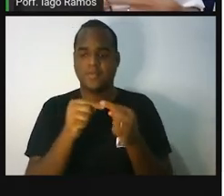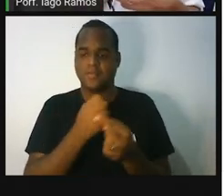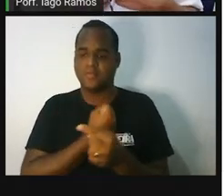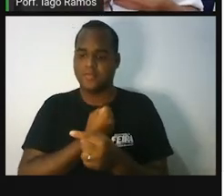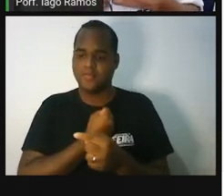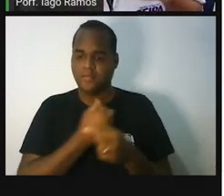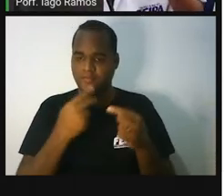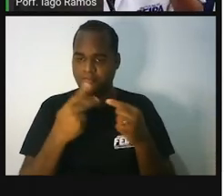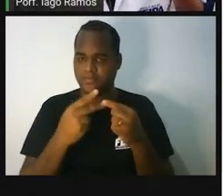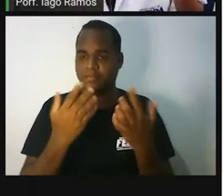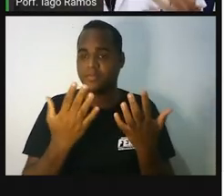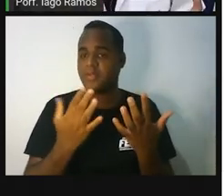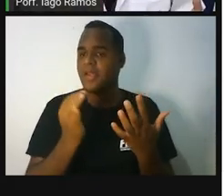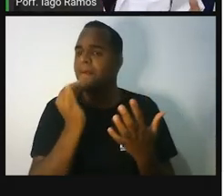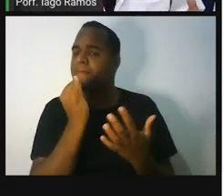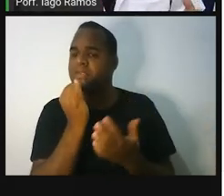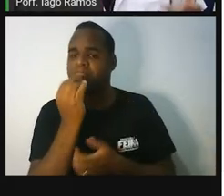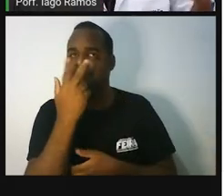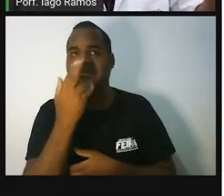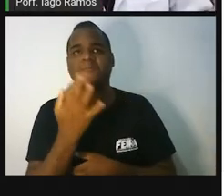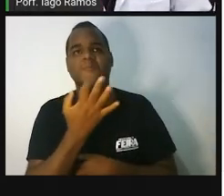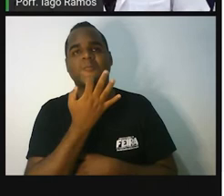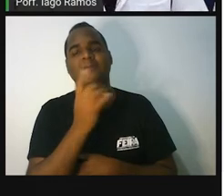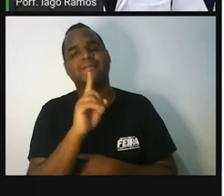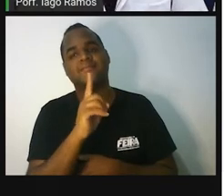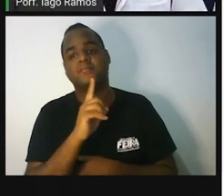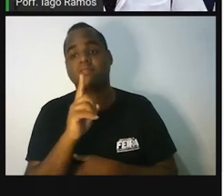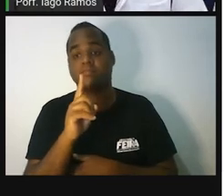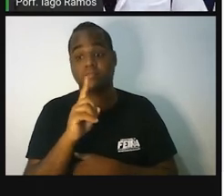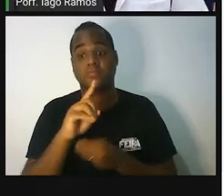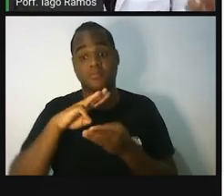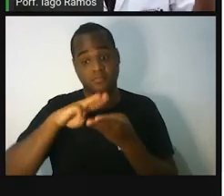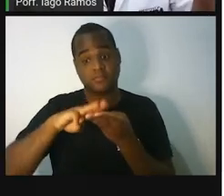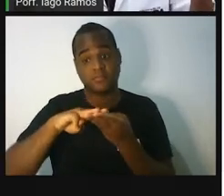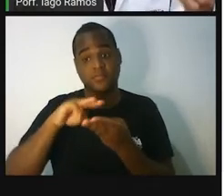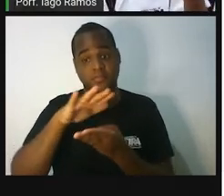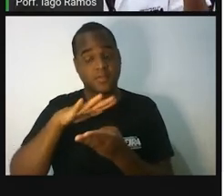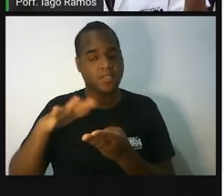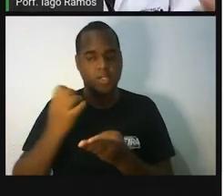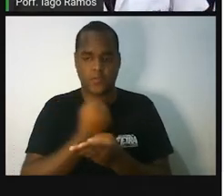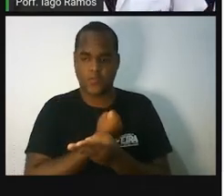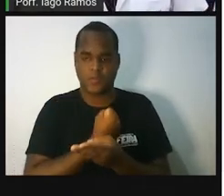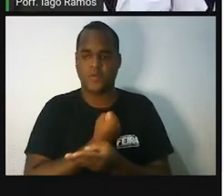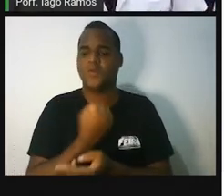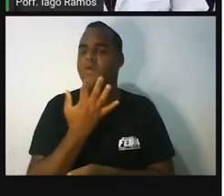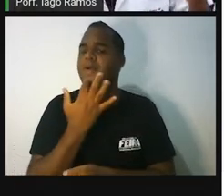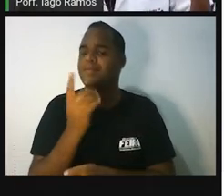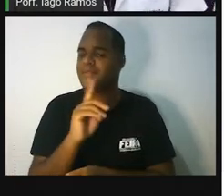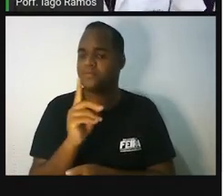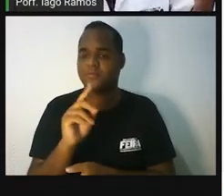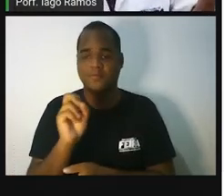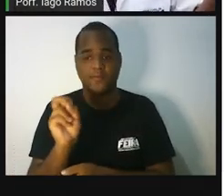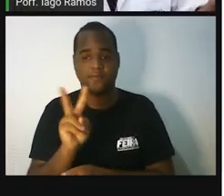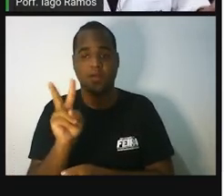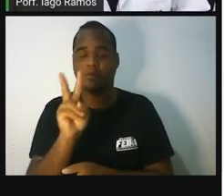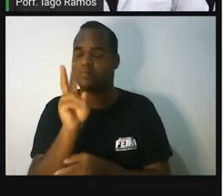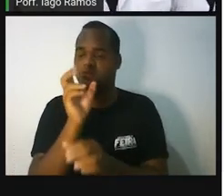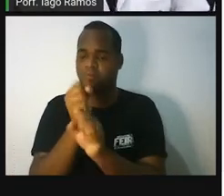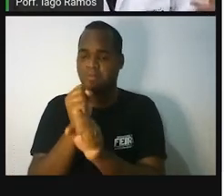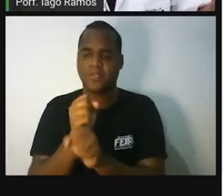é um número desconhecido. E, na matemática, números desconhecidos, valores